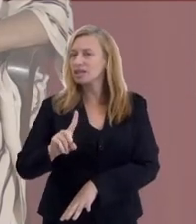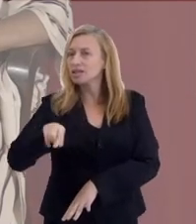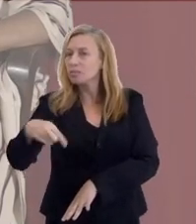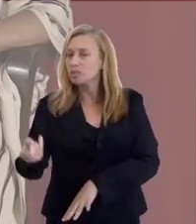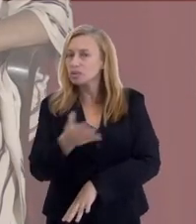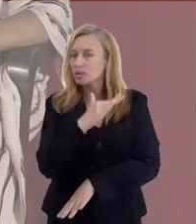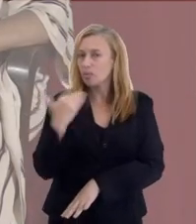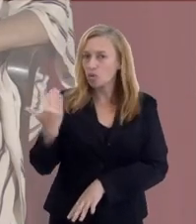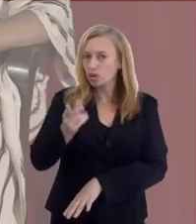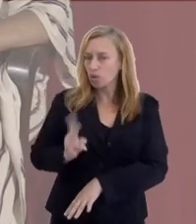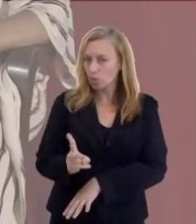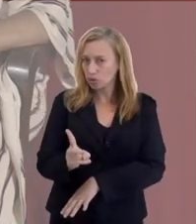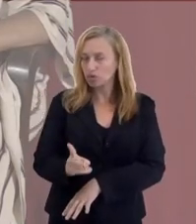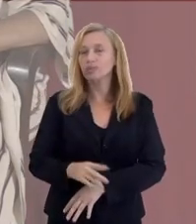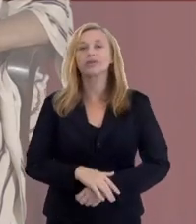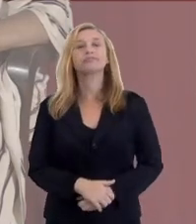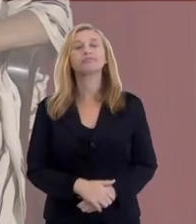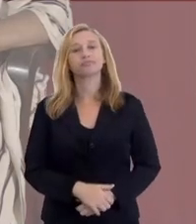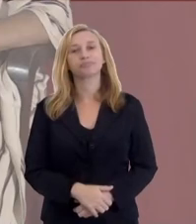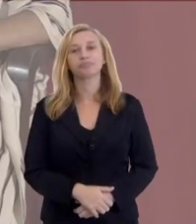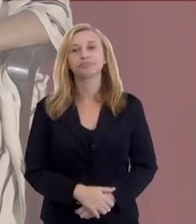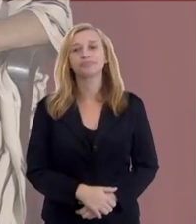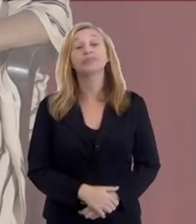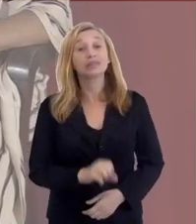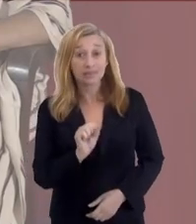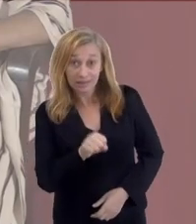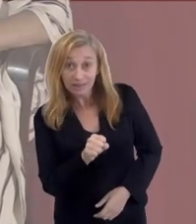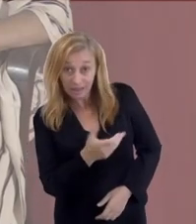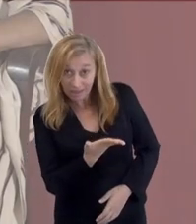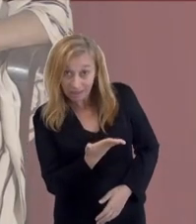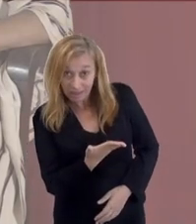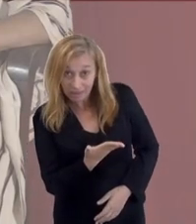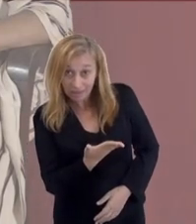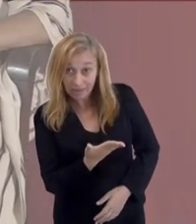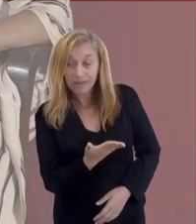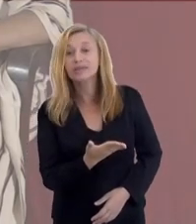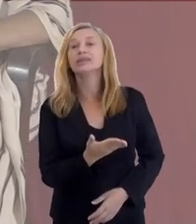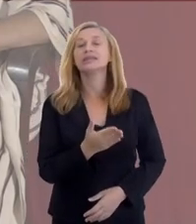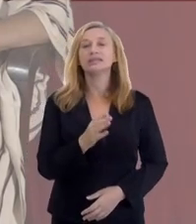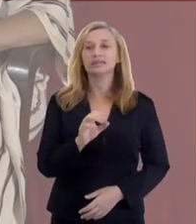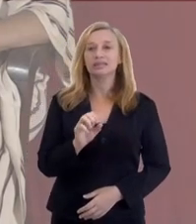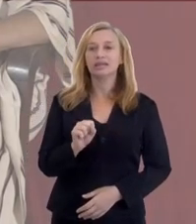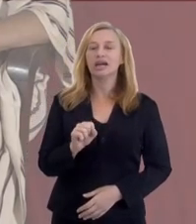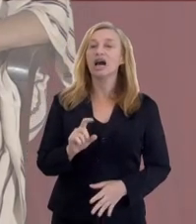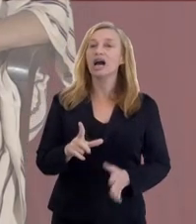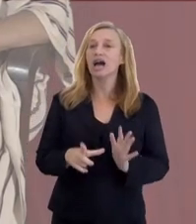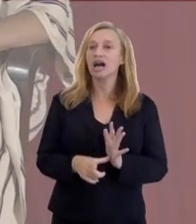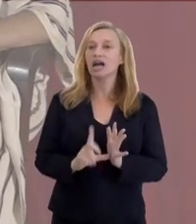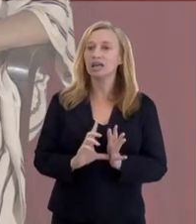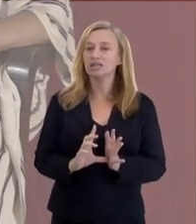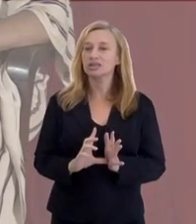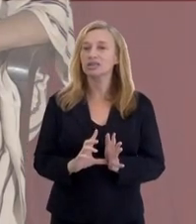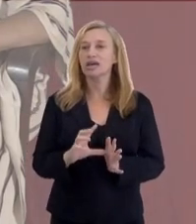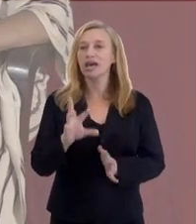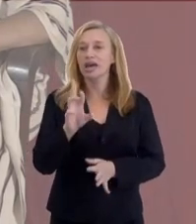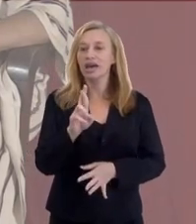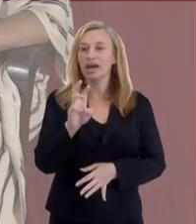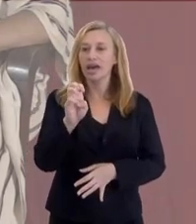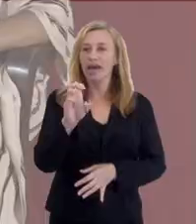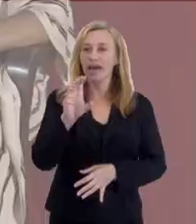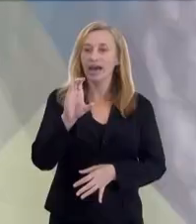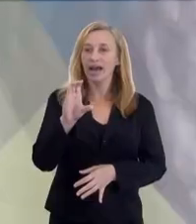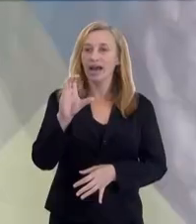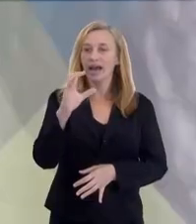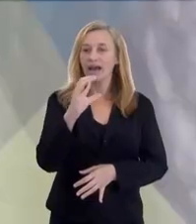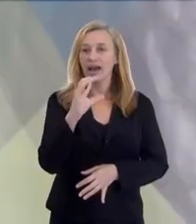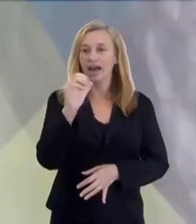vida, na continuidade da vida após a morte. Não é isso? E eu dizia, assim, sobre a